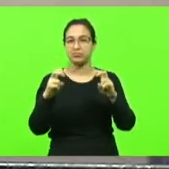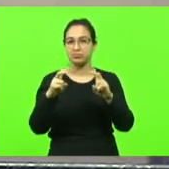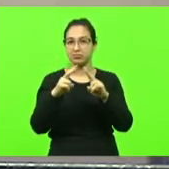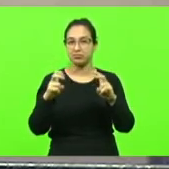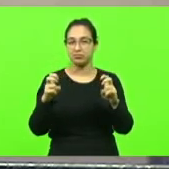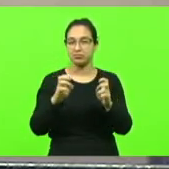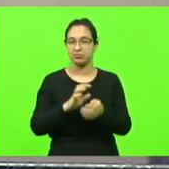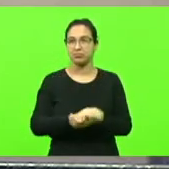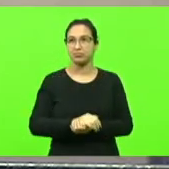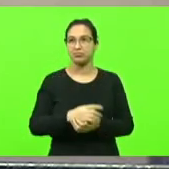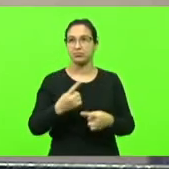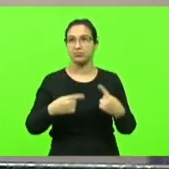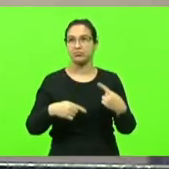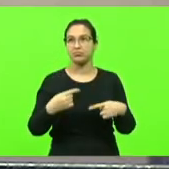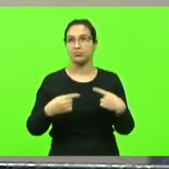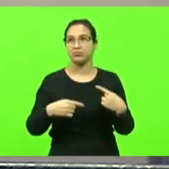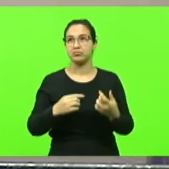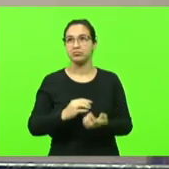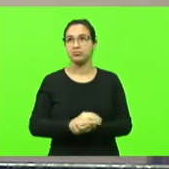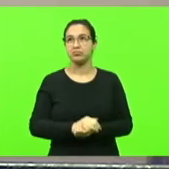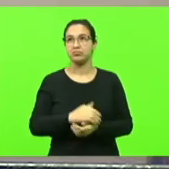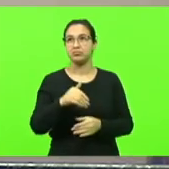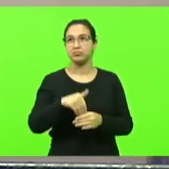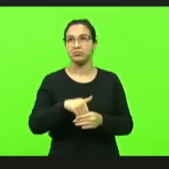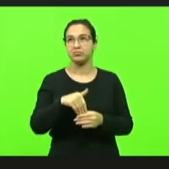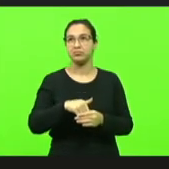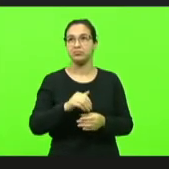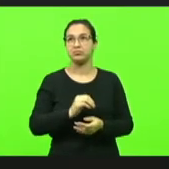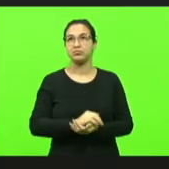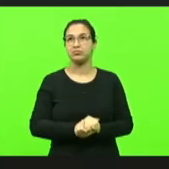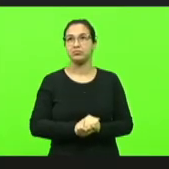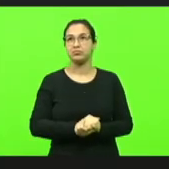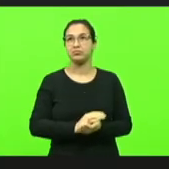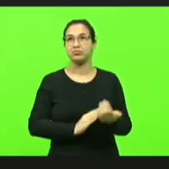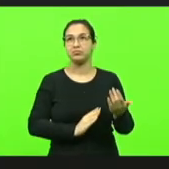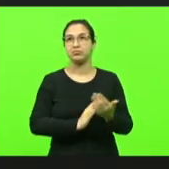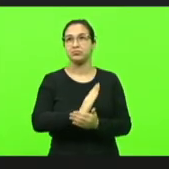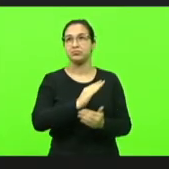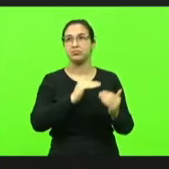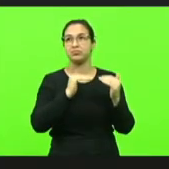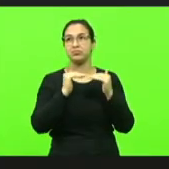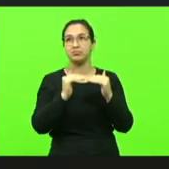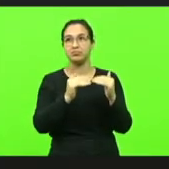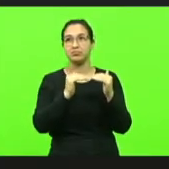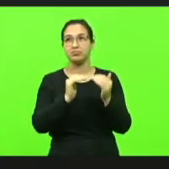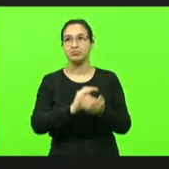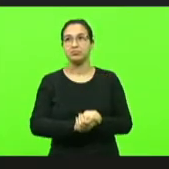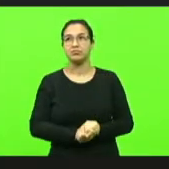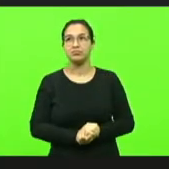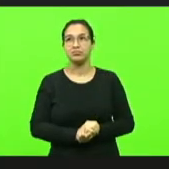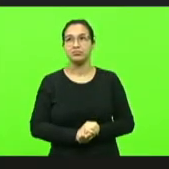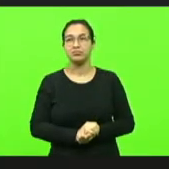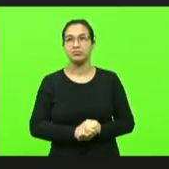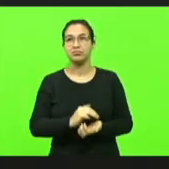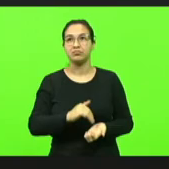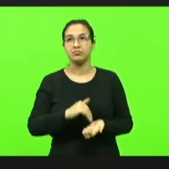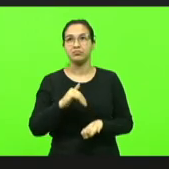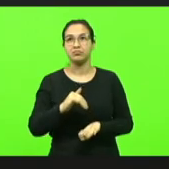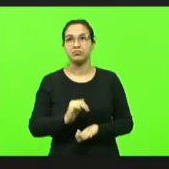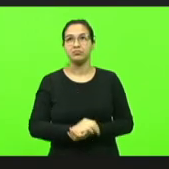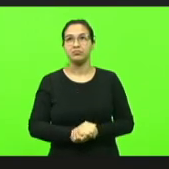discussão em votação aprovado por unanimidade moção